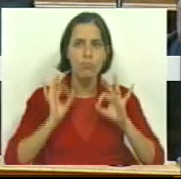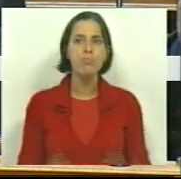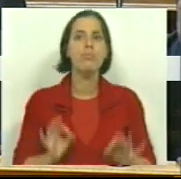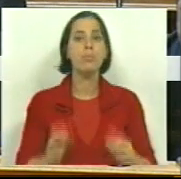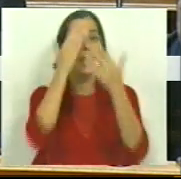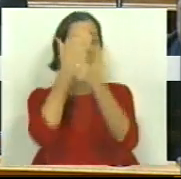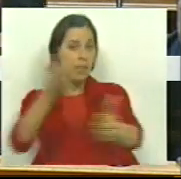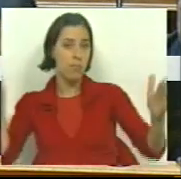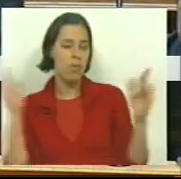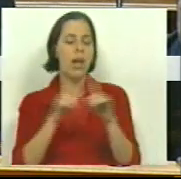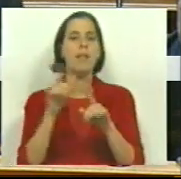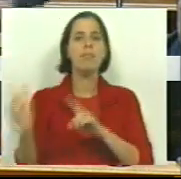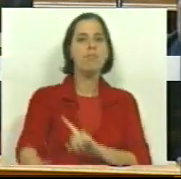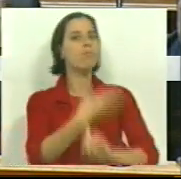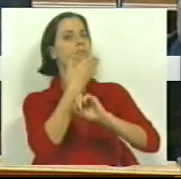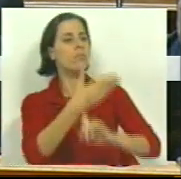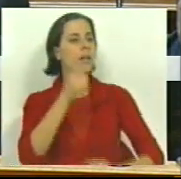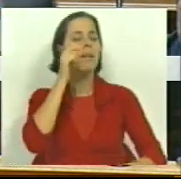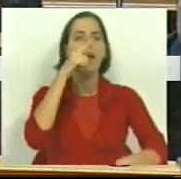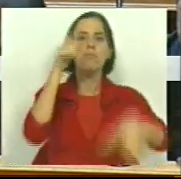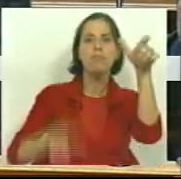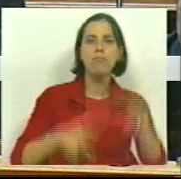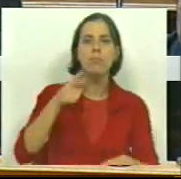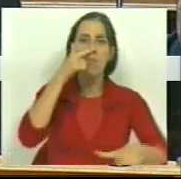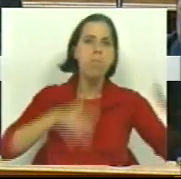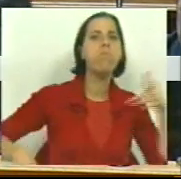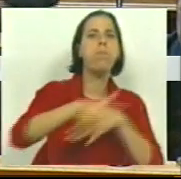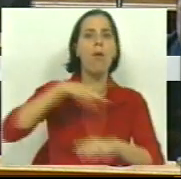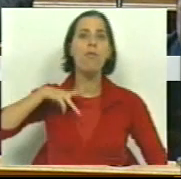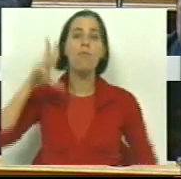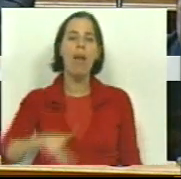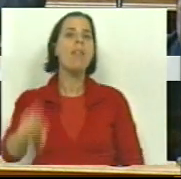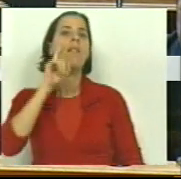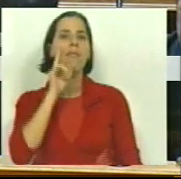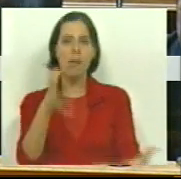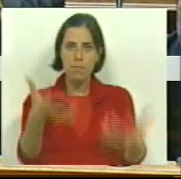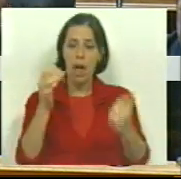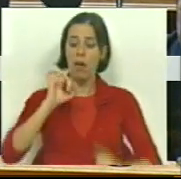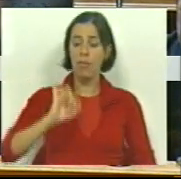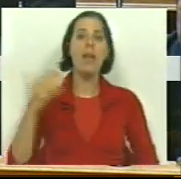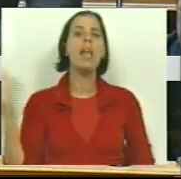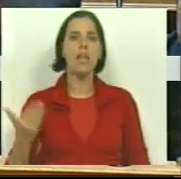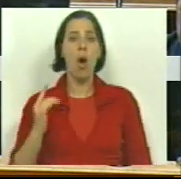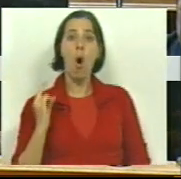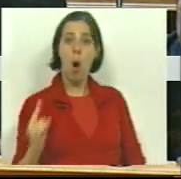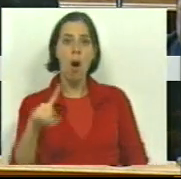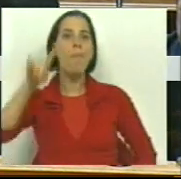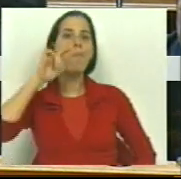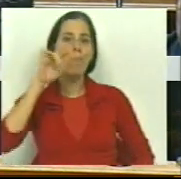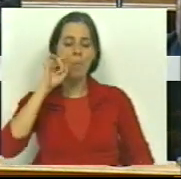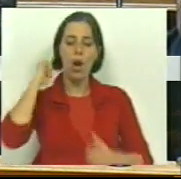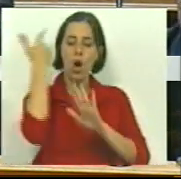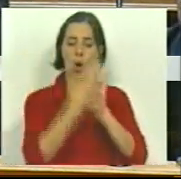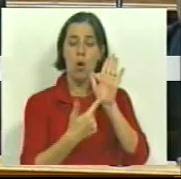os democratas, para que os patriotas, para que os trabalhadores, para que o povo português defenda os seus direitos através da defesa